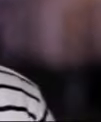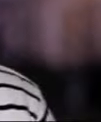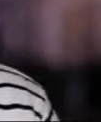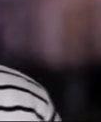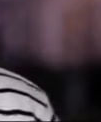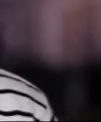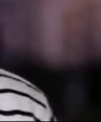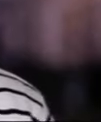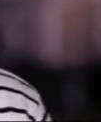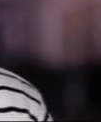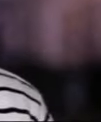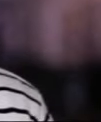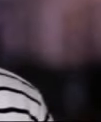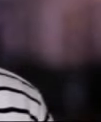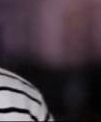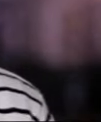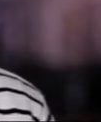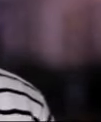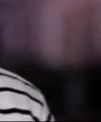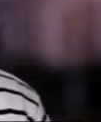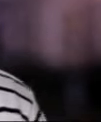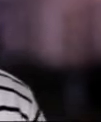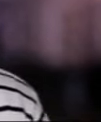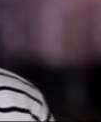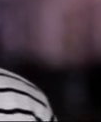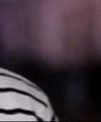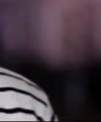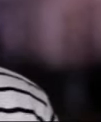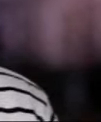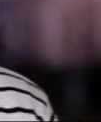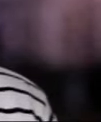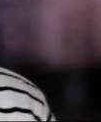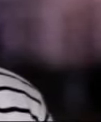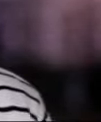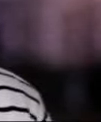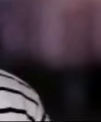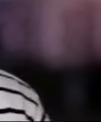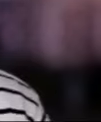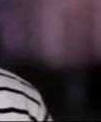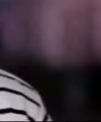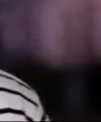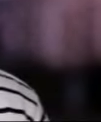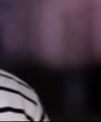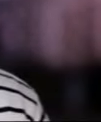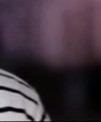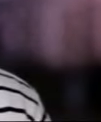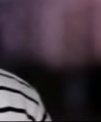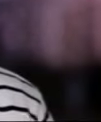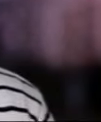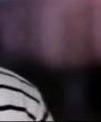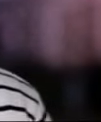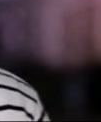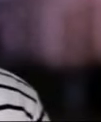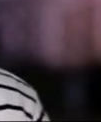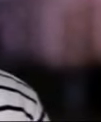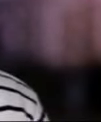de Berlândia servirá para o crescimento pessoal, para a formação de cidadania e também para